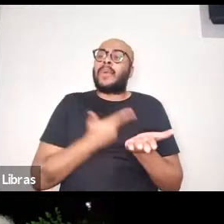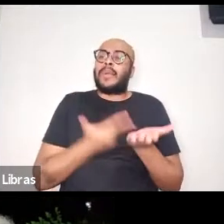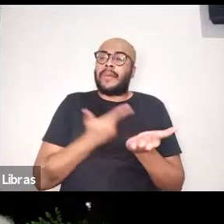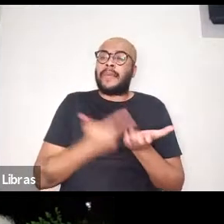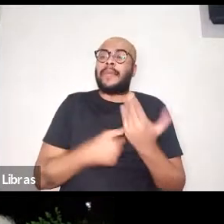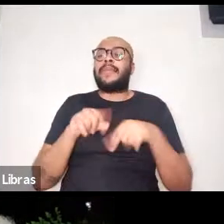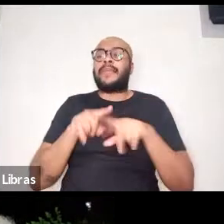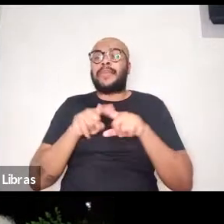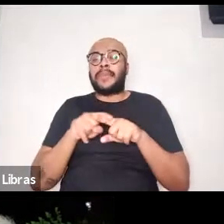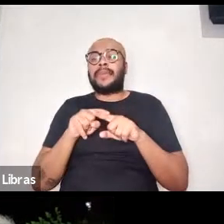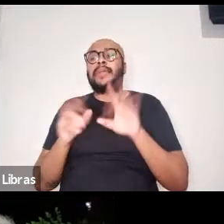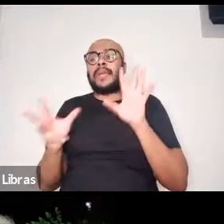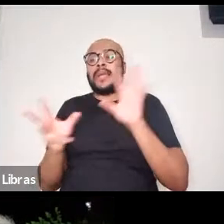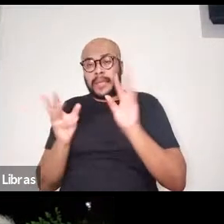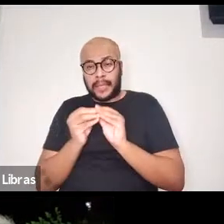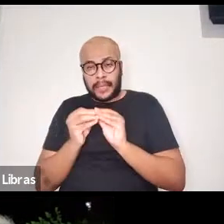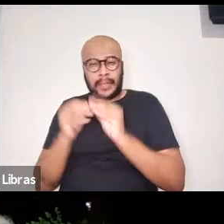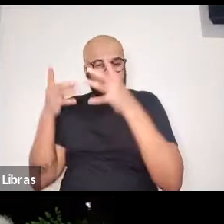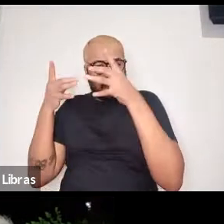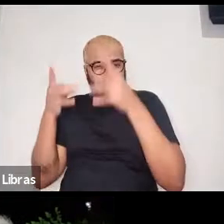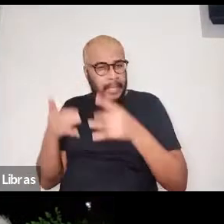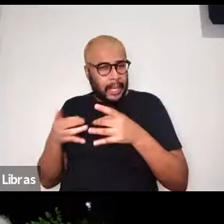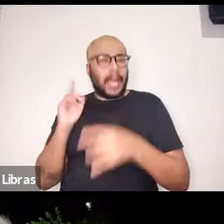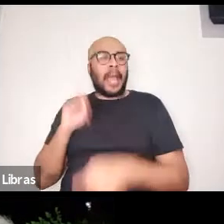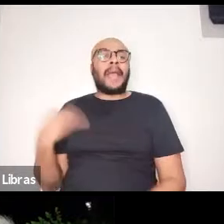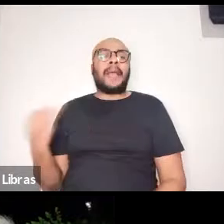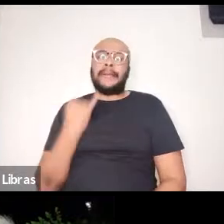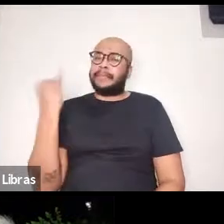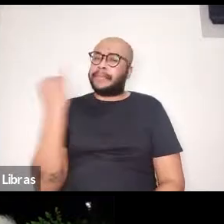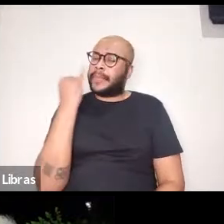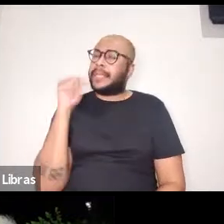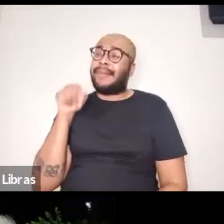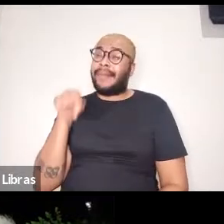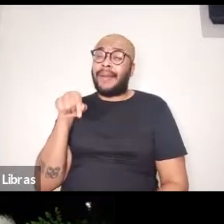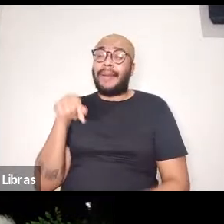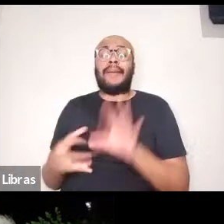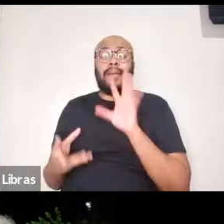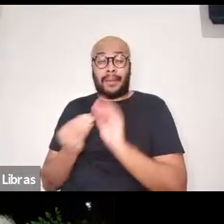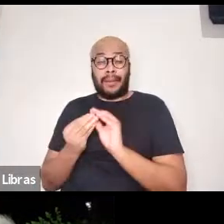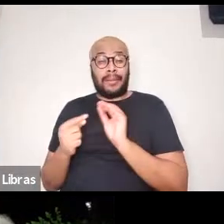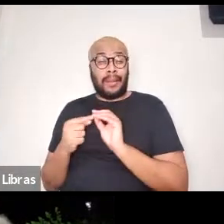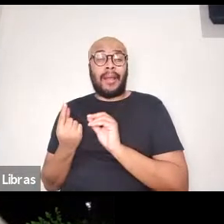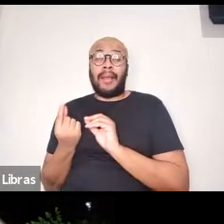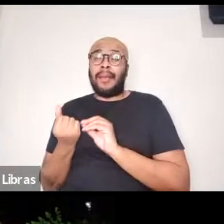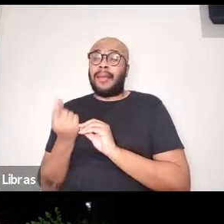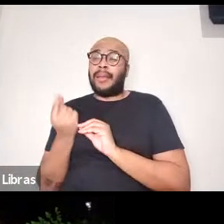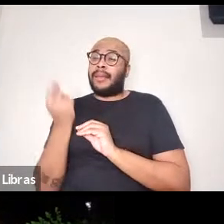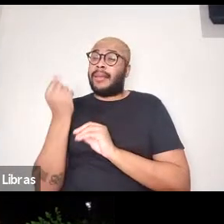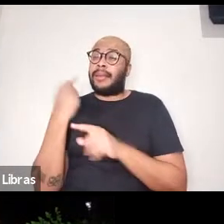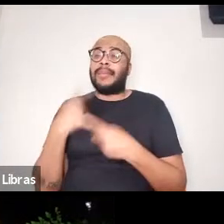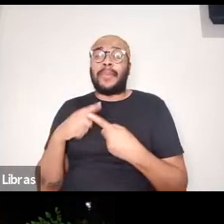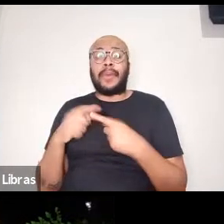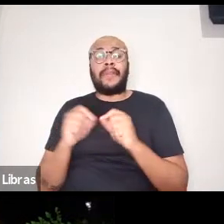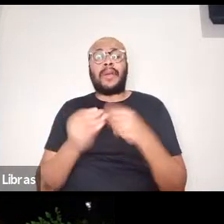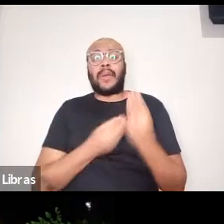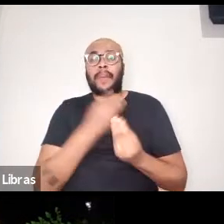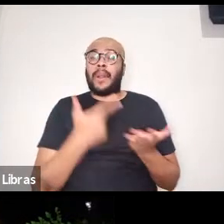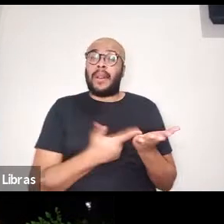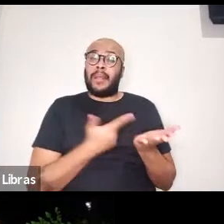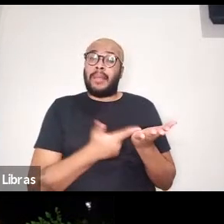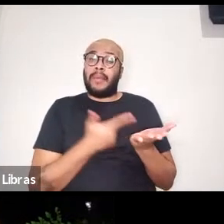ganha uma importância riquíssima no sentido de colocar o livro